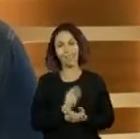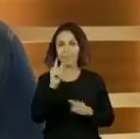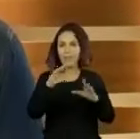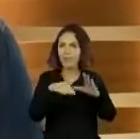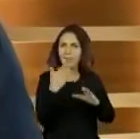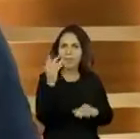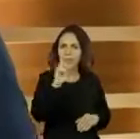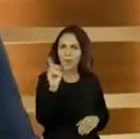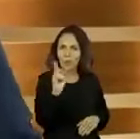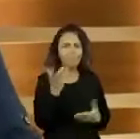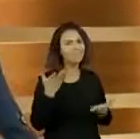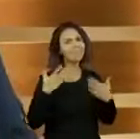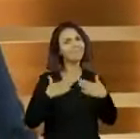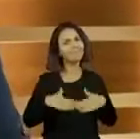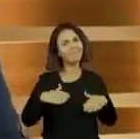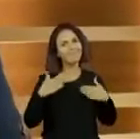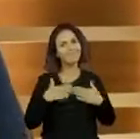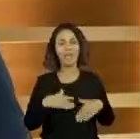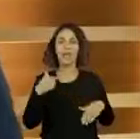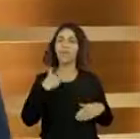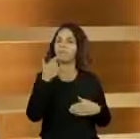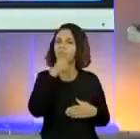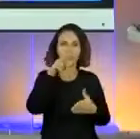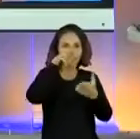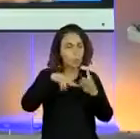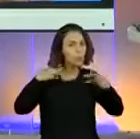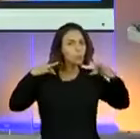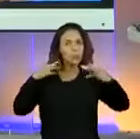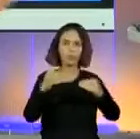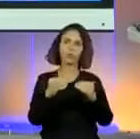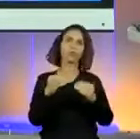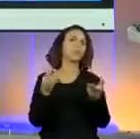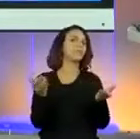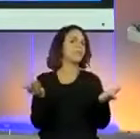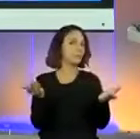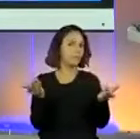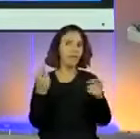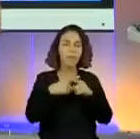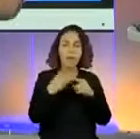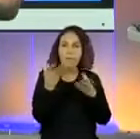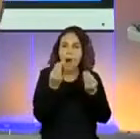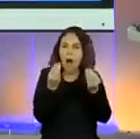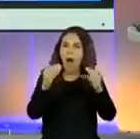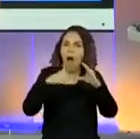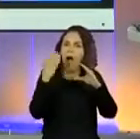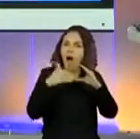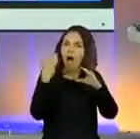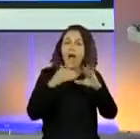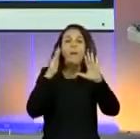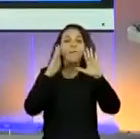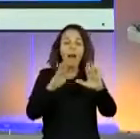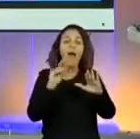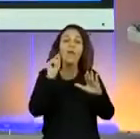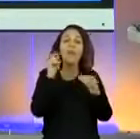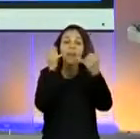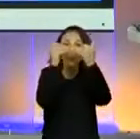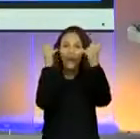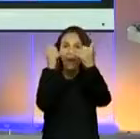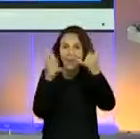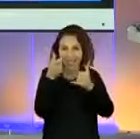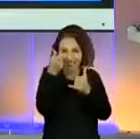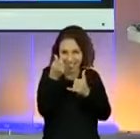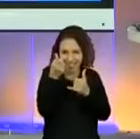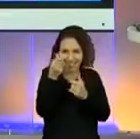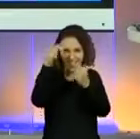mandou a cestilha, fica tranquilo. O professor não conseguiu ler? Exatamente, porque foram várias. Mas essas cestilhas, elas representam